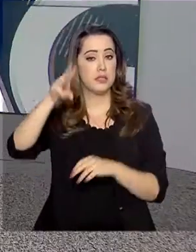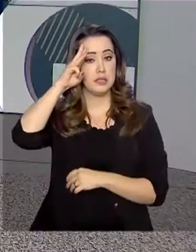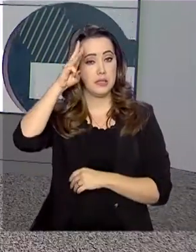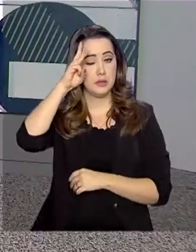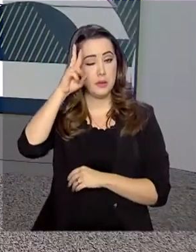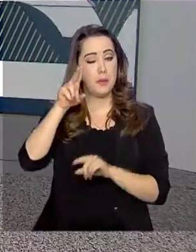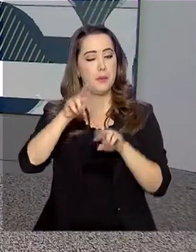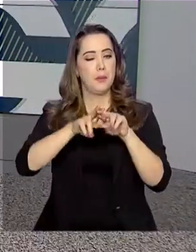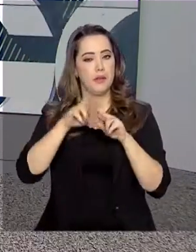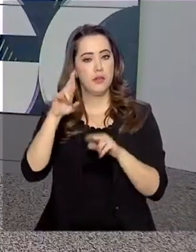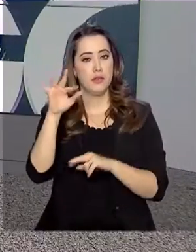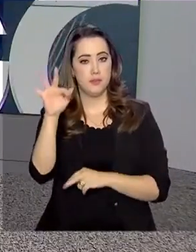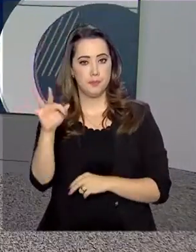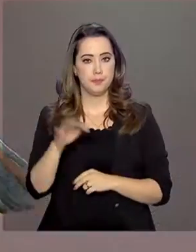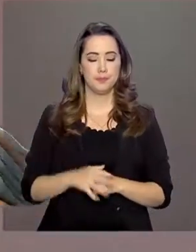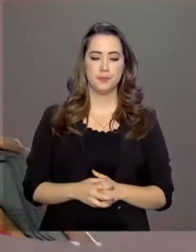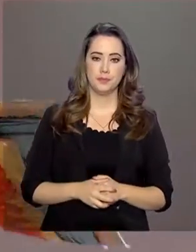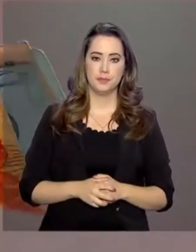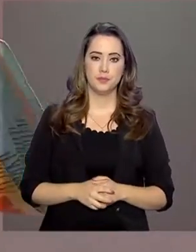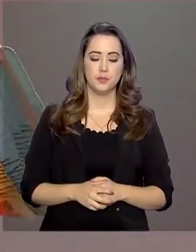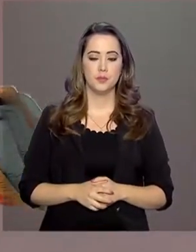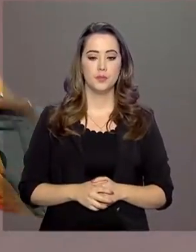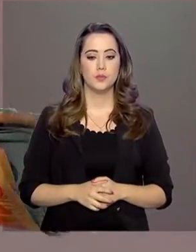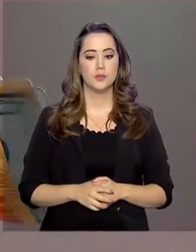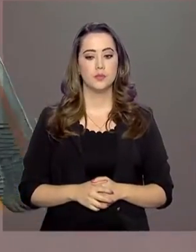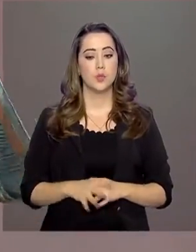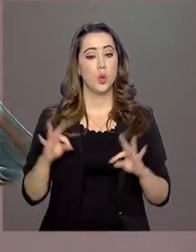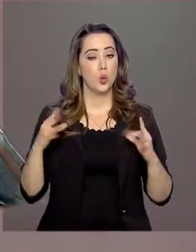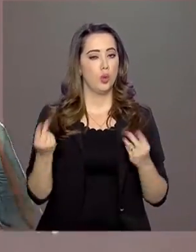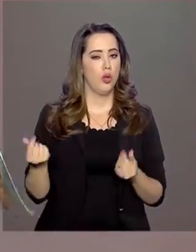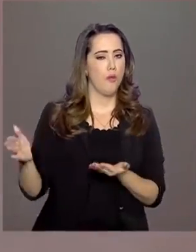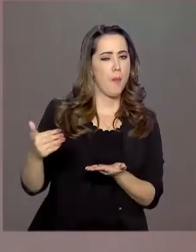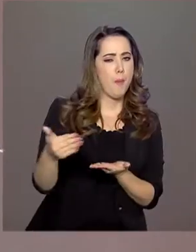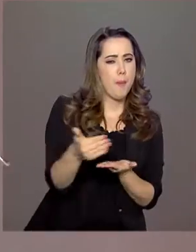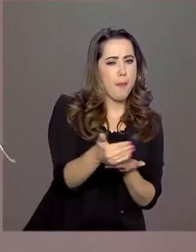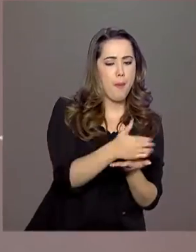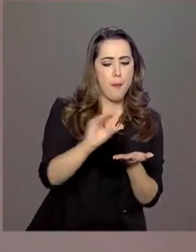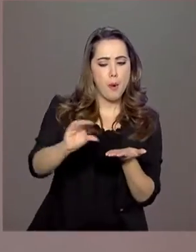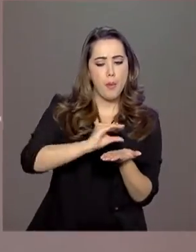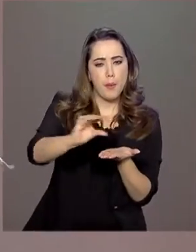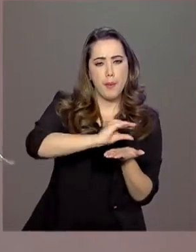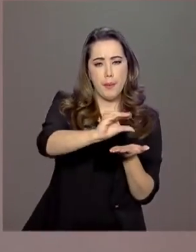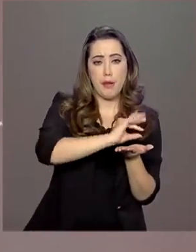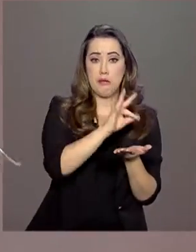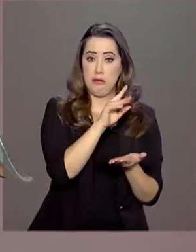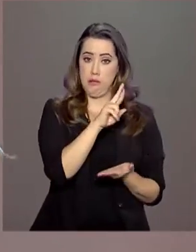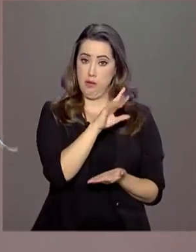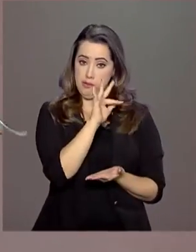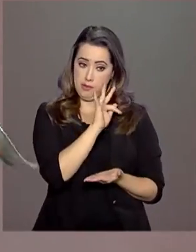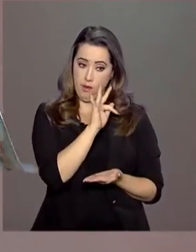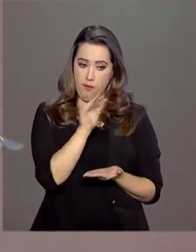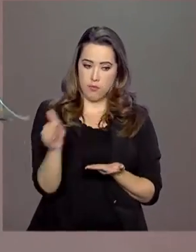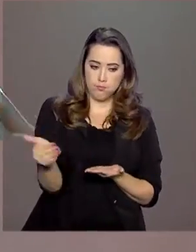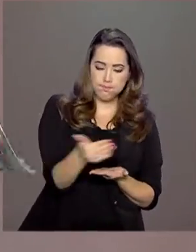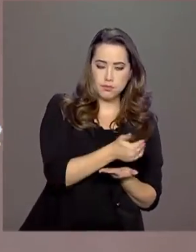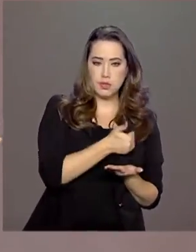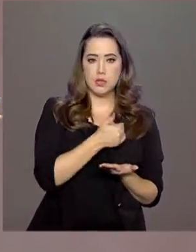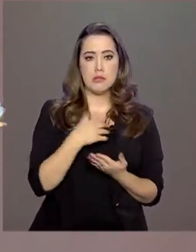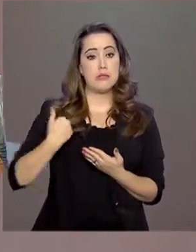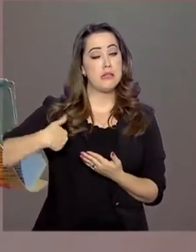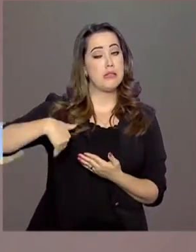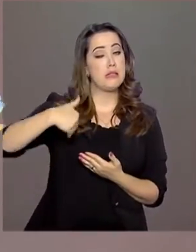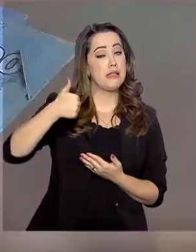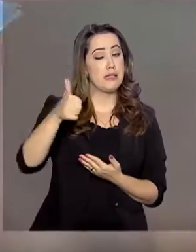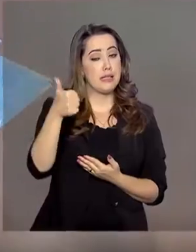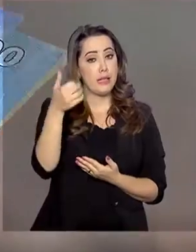-feira pela Receita Federal. O total arrecadado pela Receita Federal superou R 116 milhões,